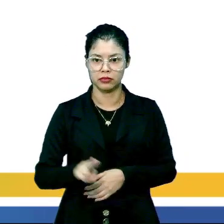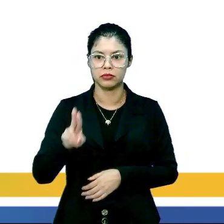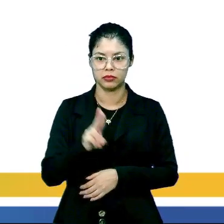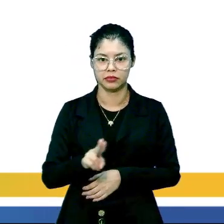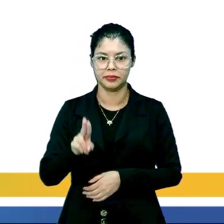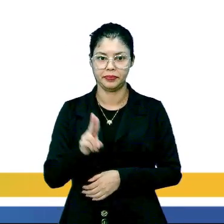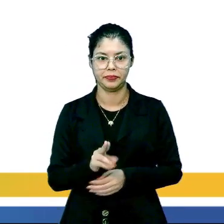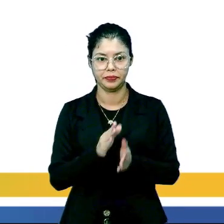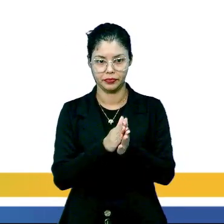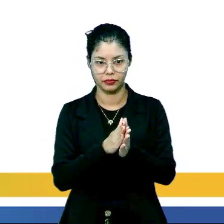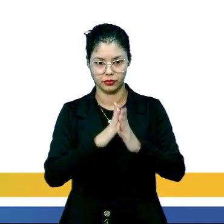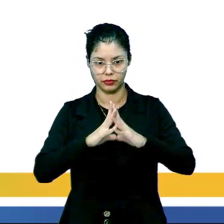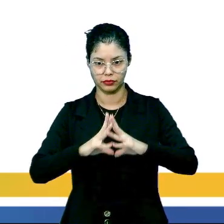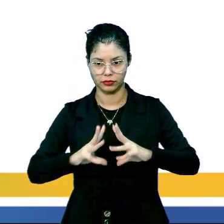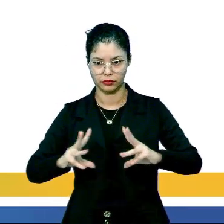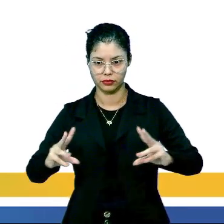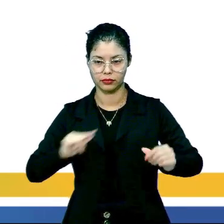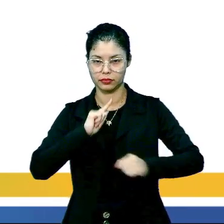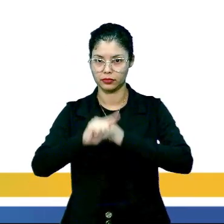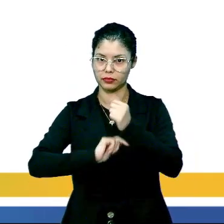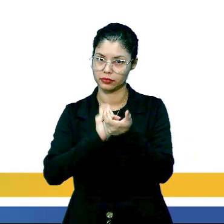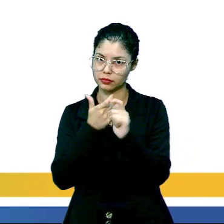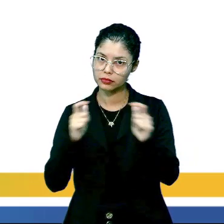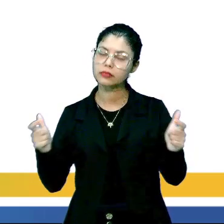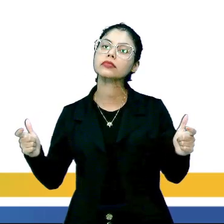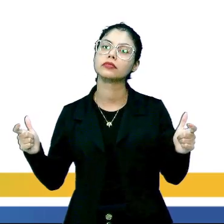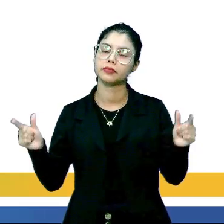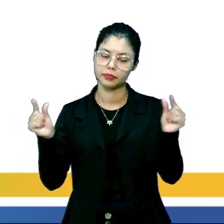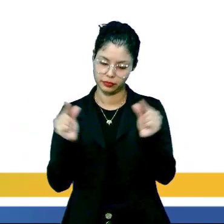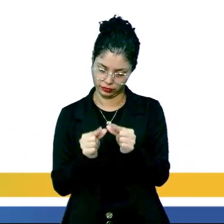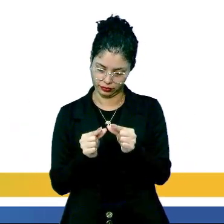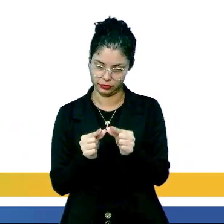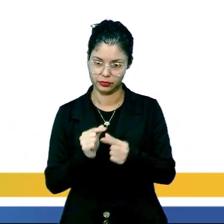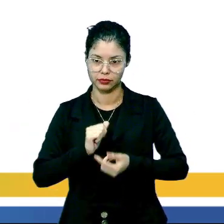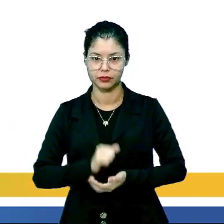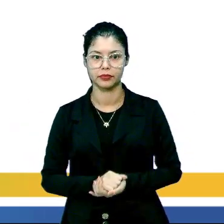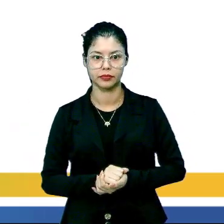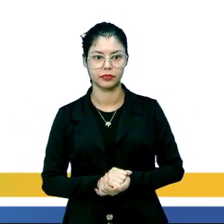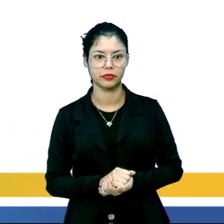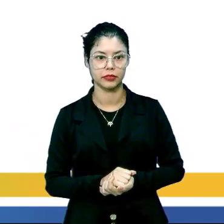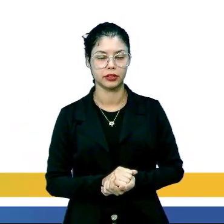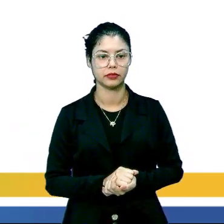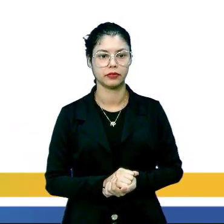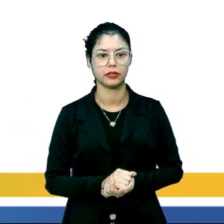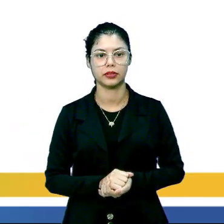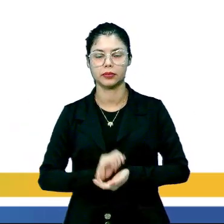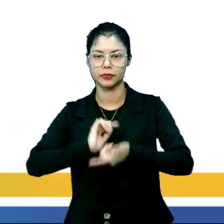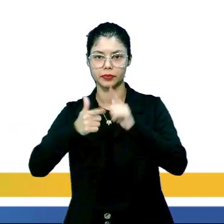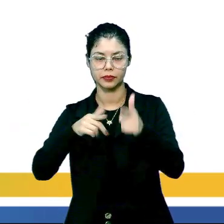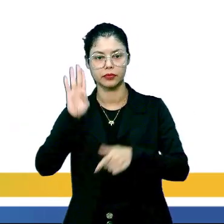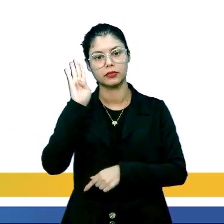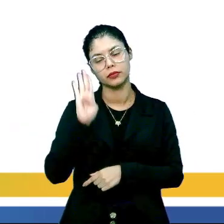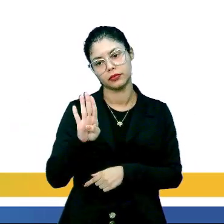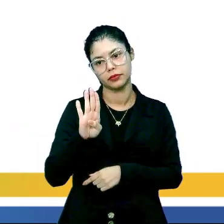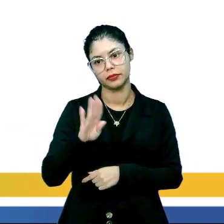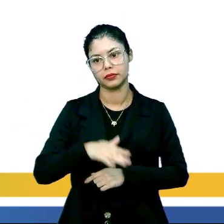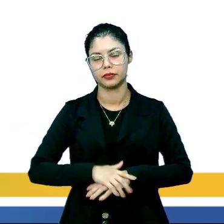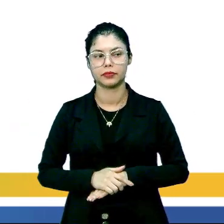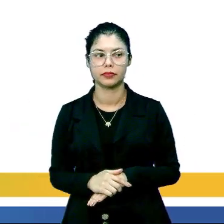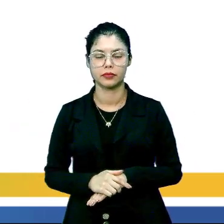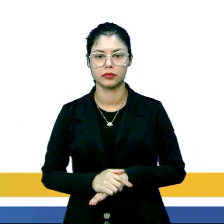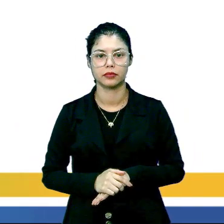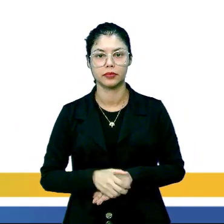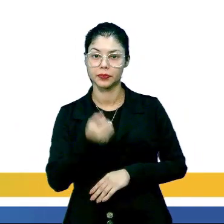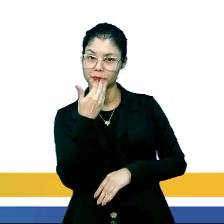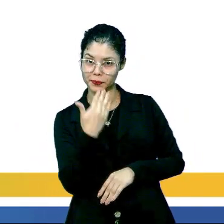decomposição de um átomo grande em átomos menores. Logo, nós temos aí a fissão nuclear.